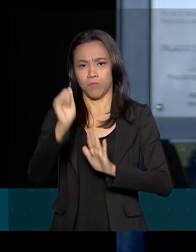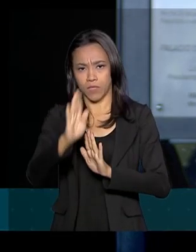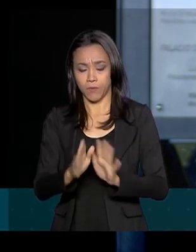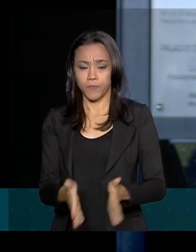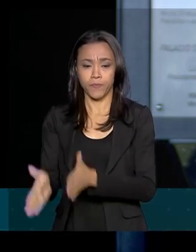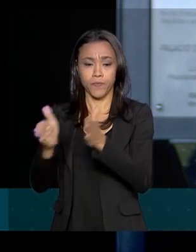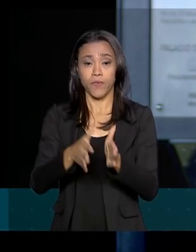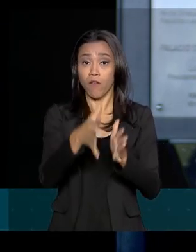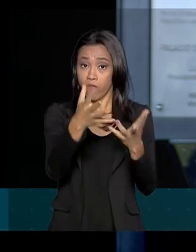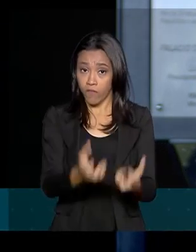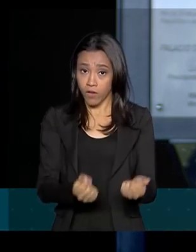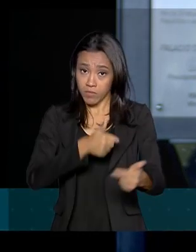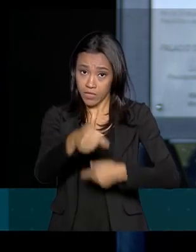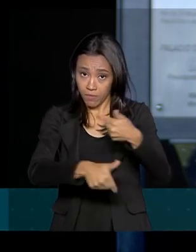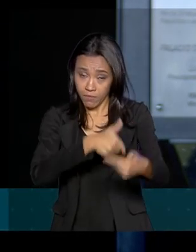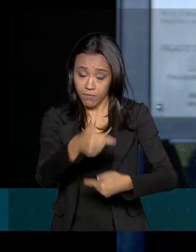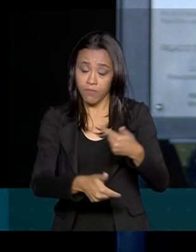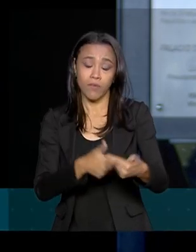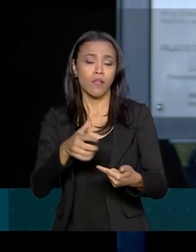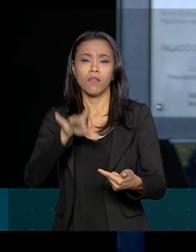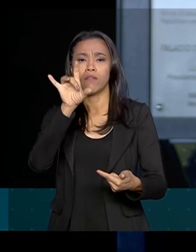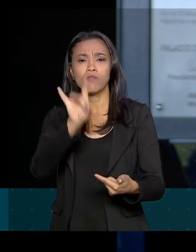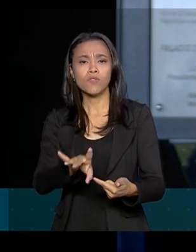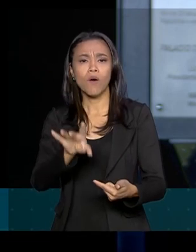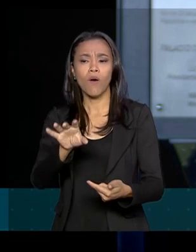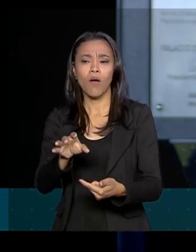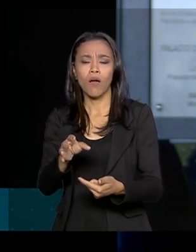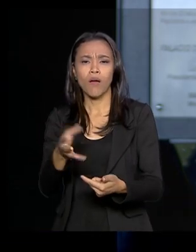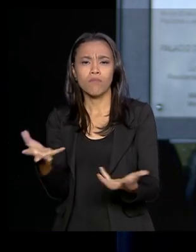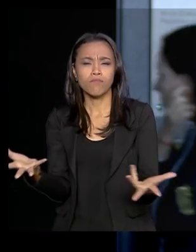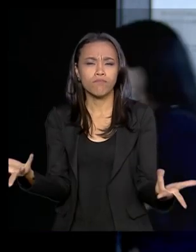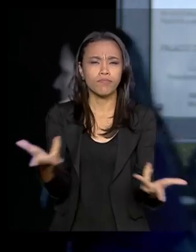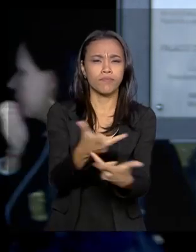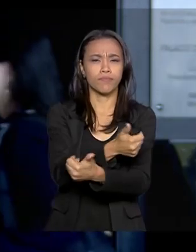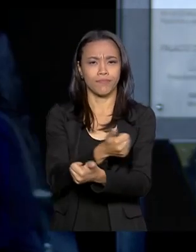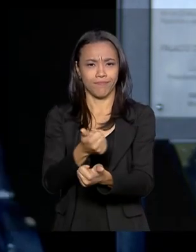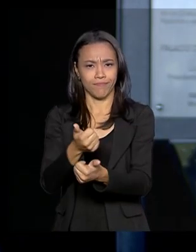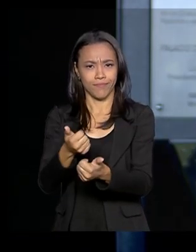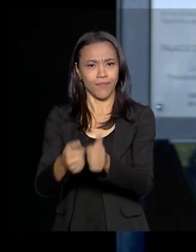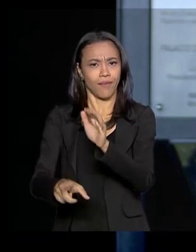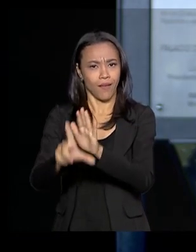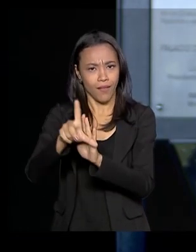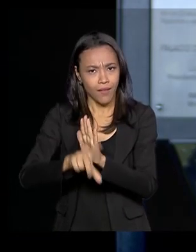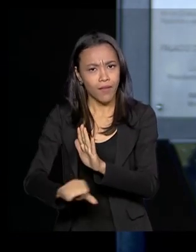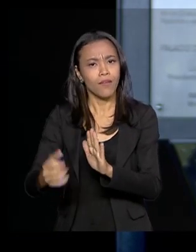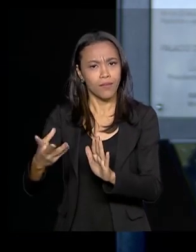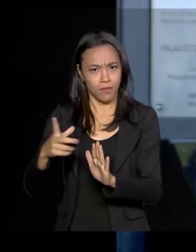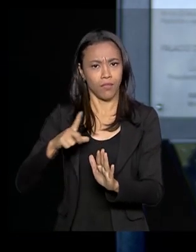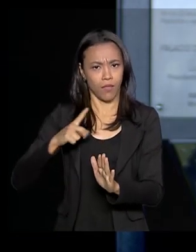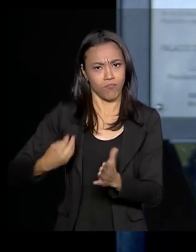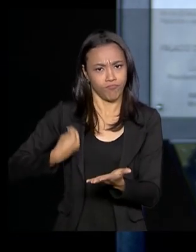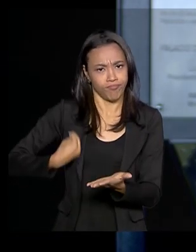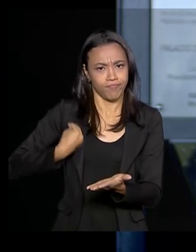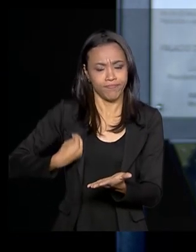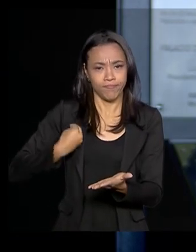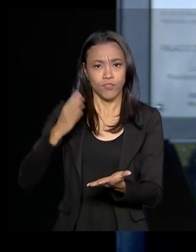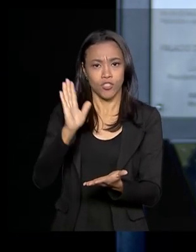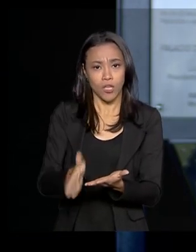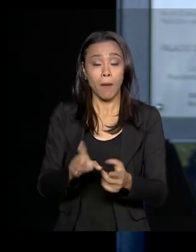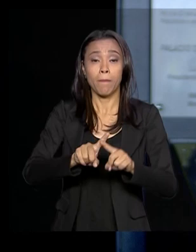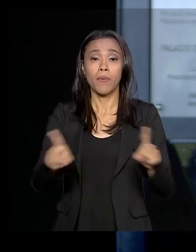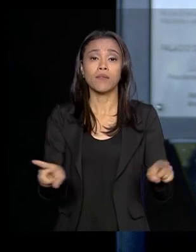nós possamos não só implementar de uma maneira mais efetiva a legislação já existente, mas também